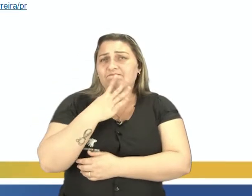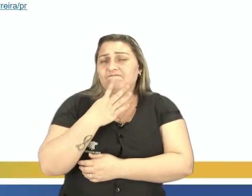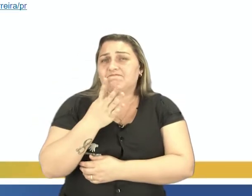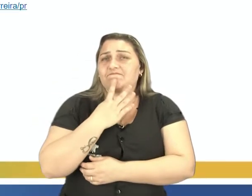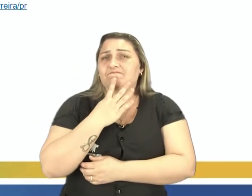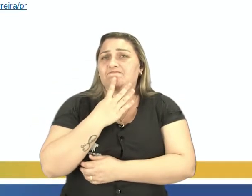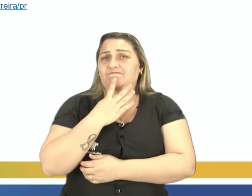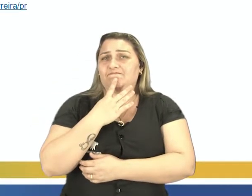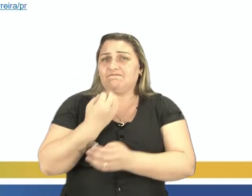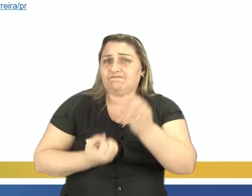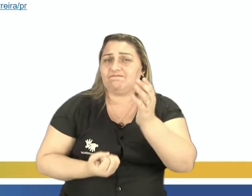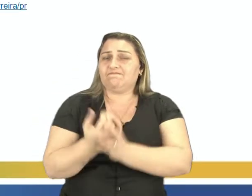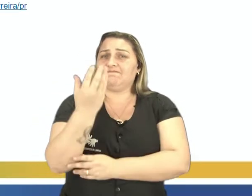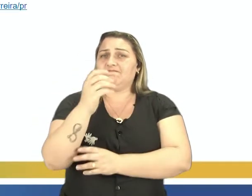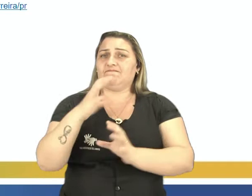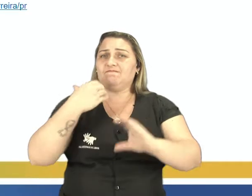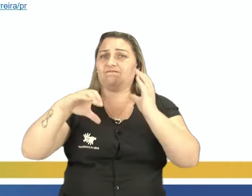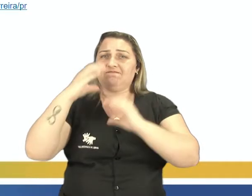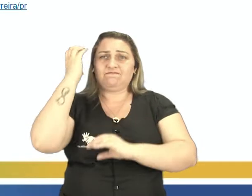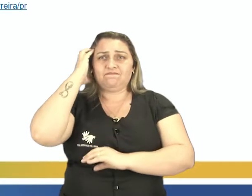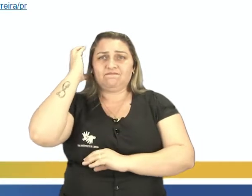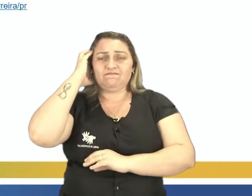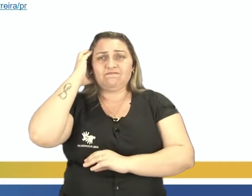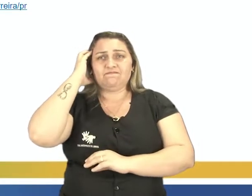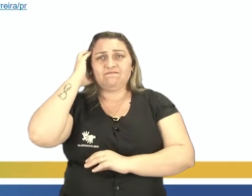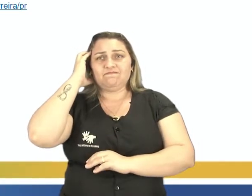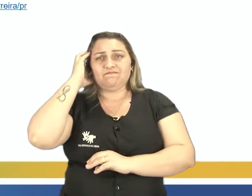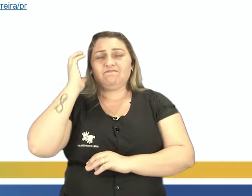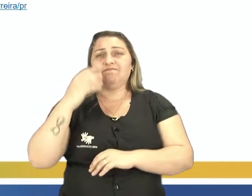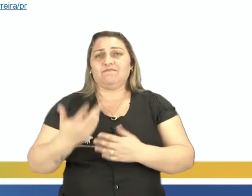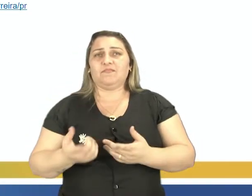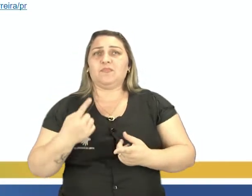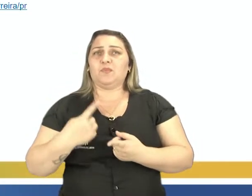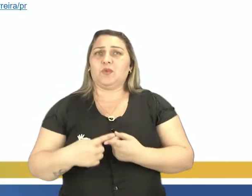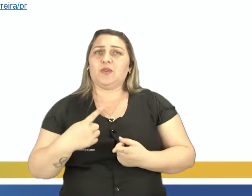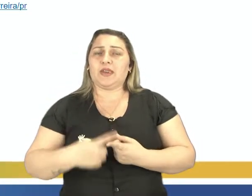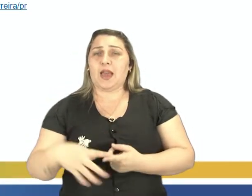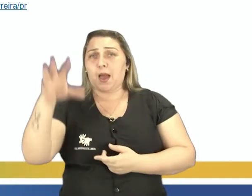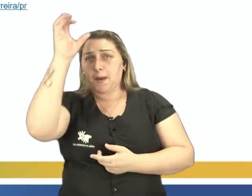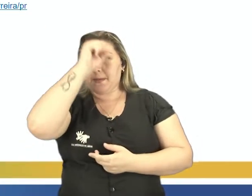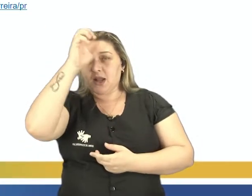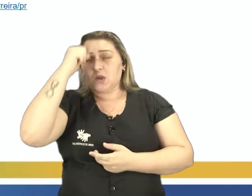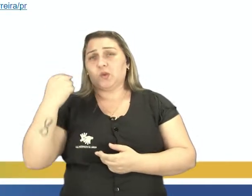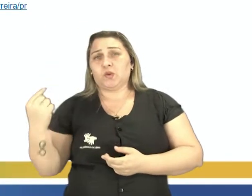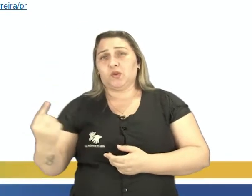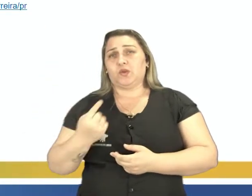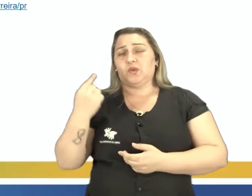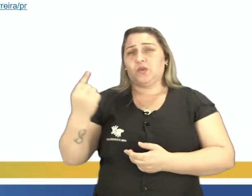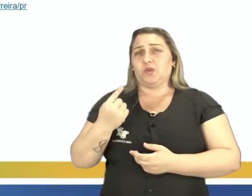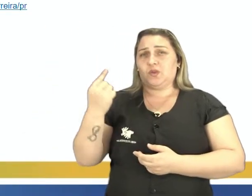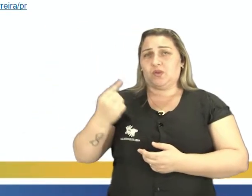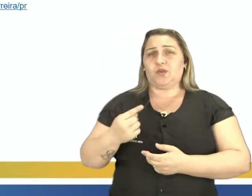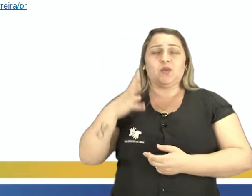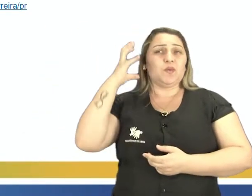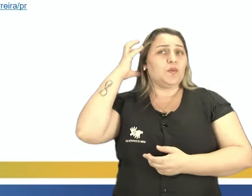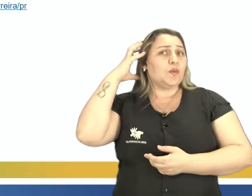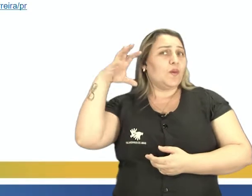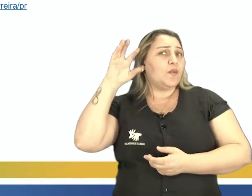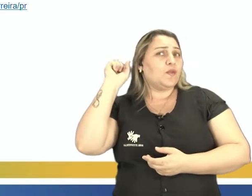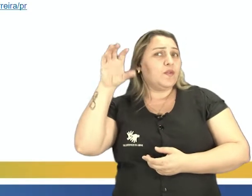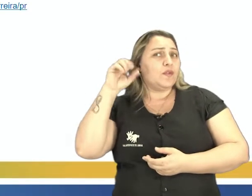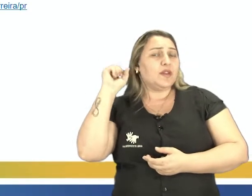produz música de ouvido? Geralmente a gente diz que ele é um autodidata. Por quê? Porque ele aprendeu sozinho, aprendeu ouvindo,